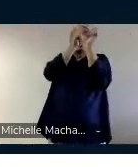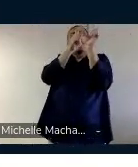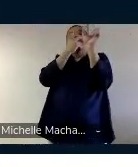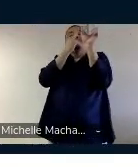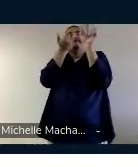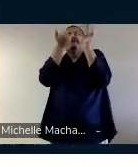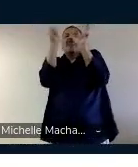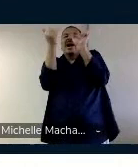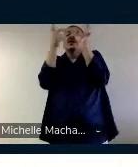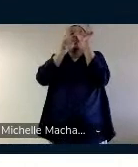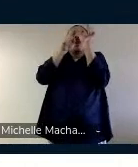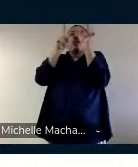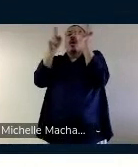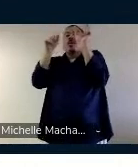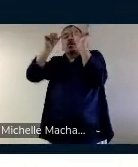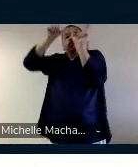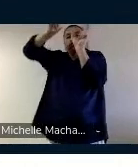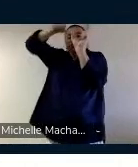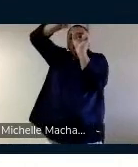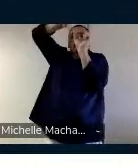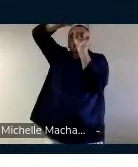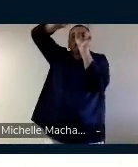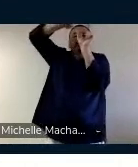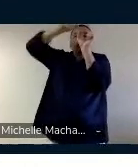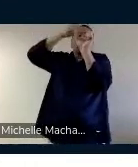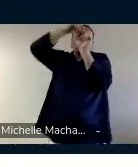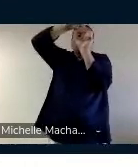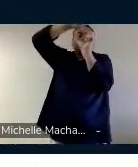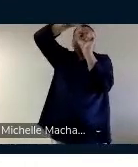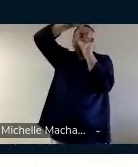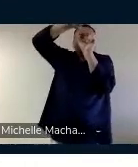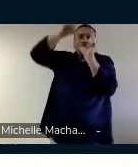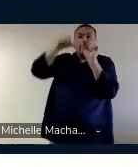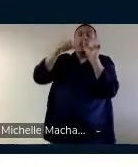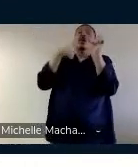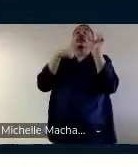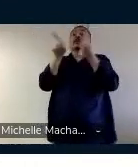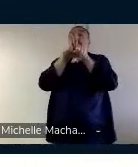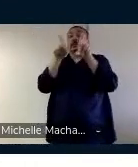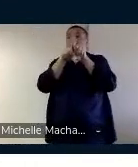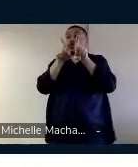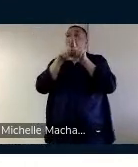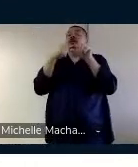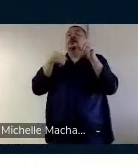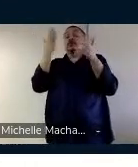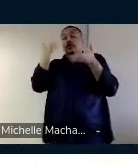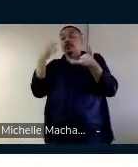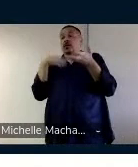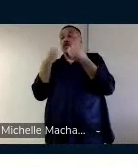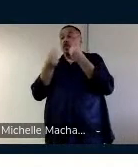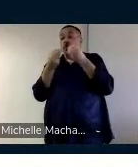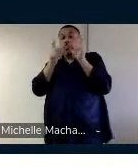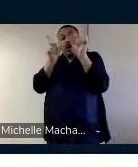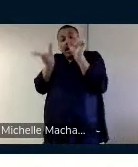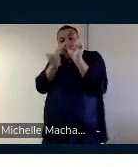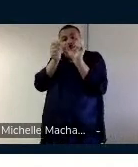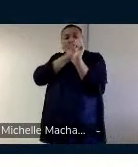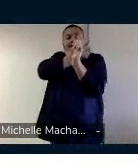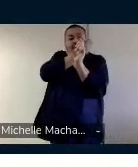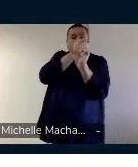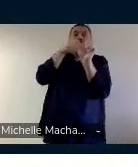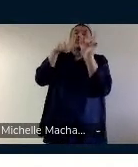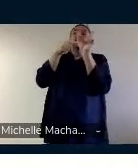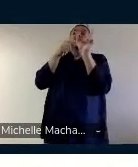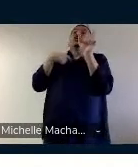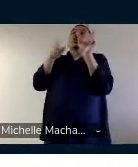distinguir a base do afixo dentro de uma palavra. Identificar os afixos que compõem